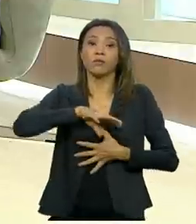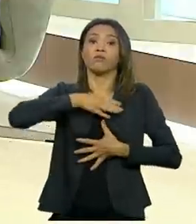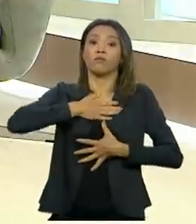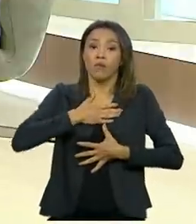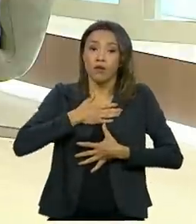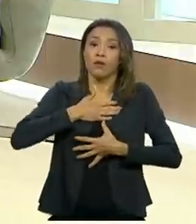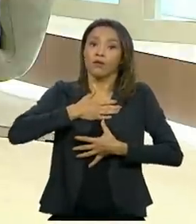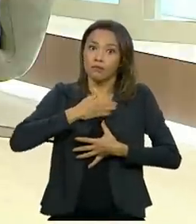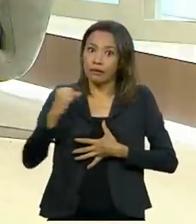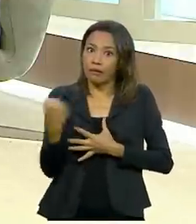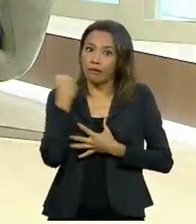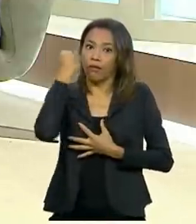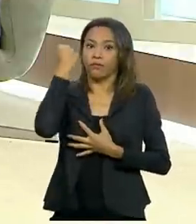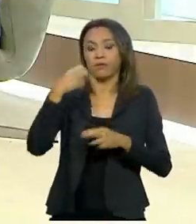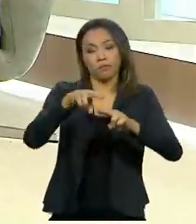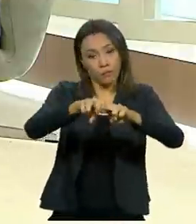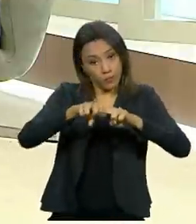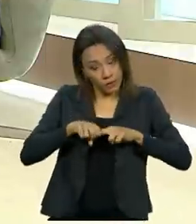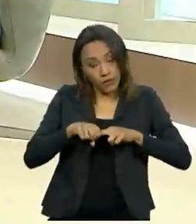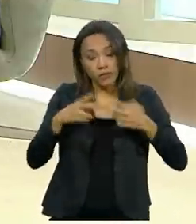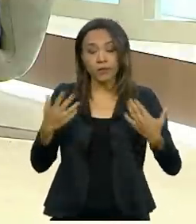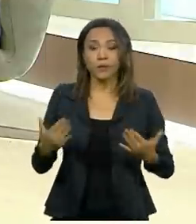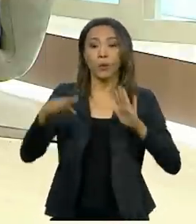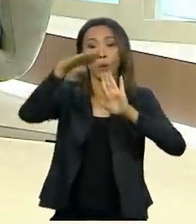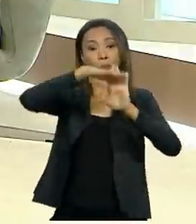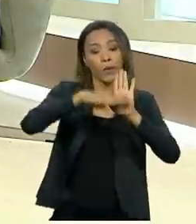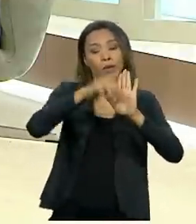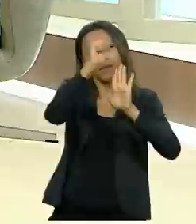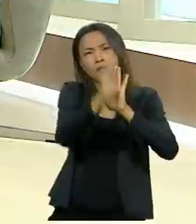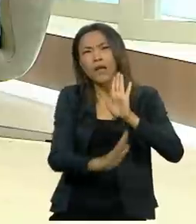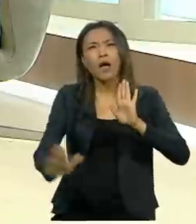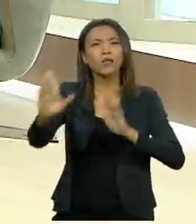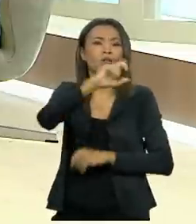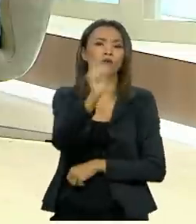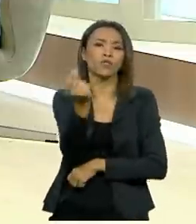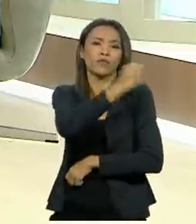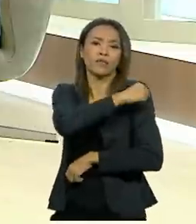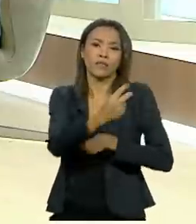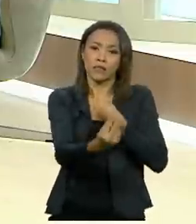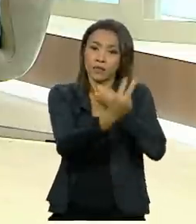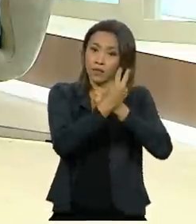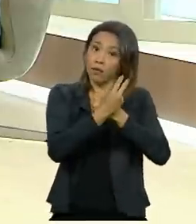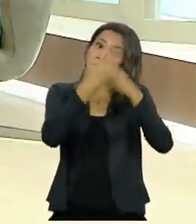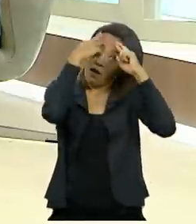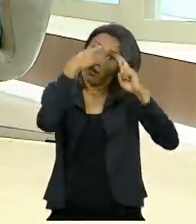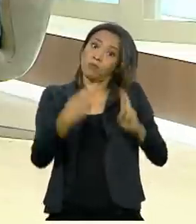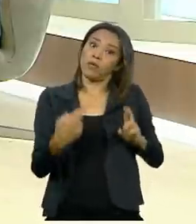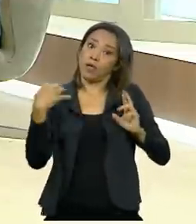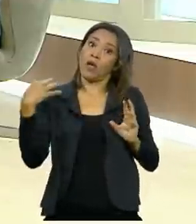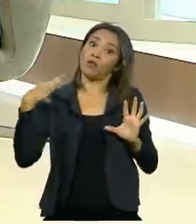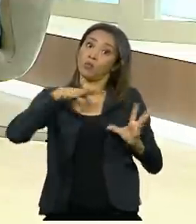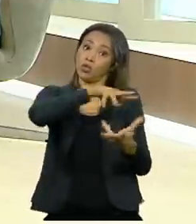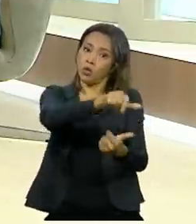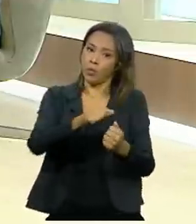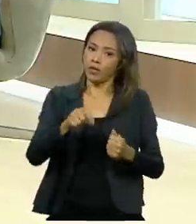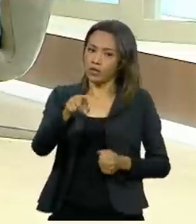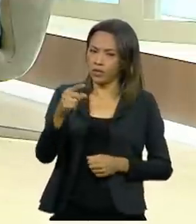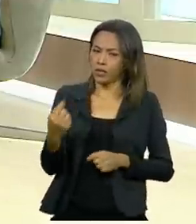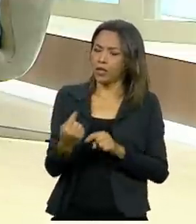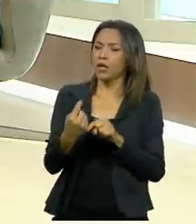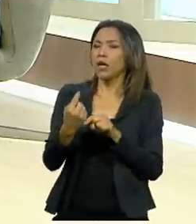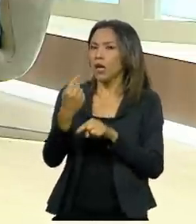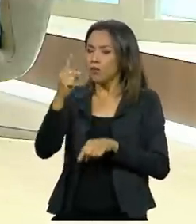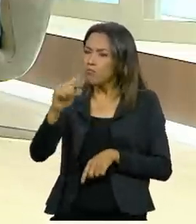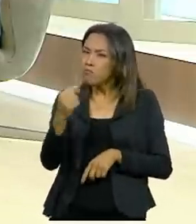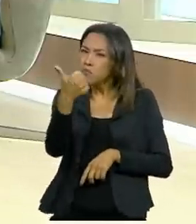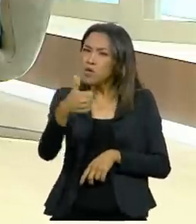por isso, o Programa Nacional de Imunização Brasileiro, que é muito respeitado mundialmente... Que é de 1973, Pois é, um